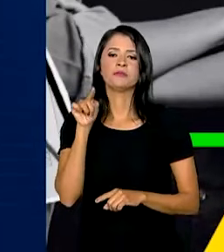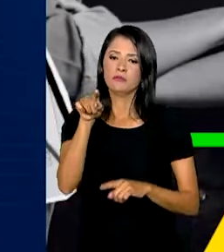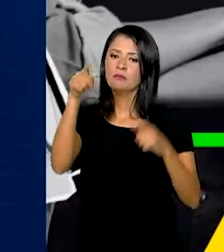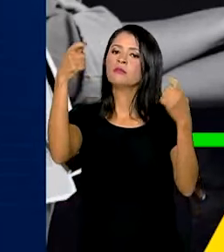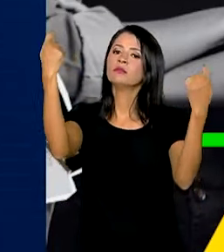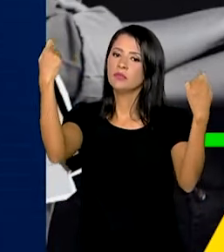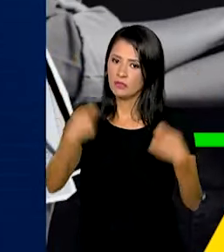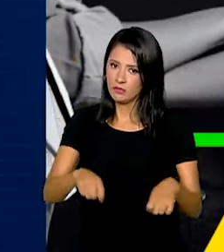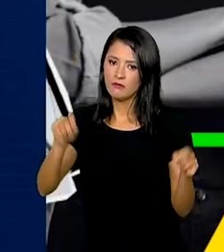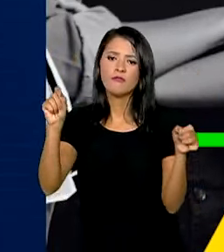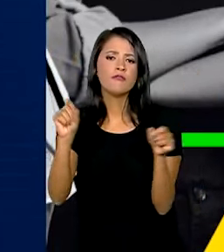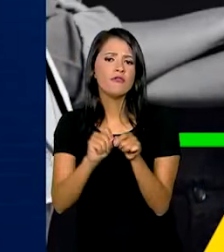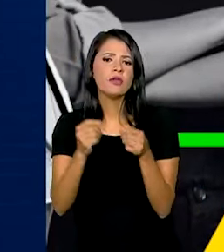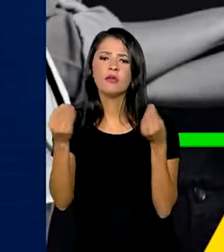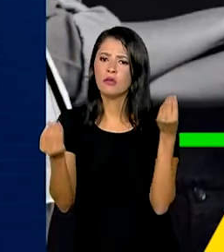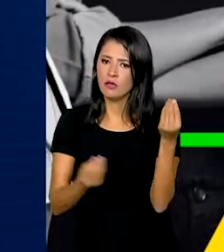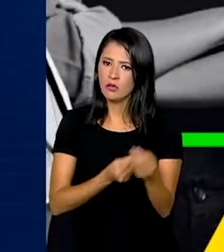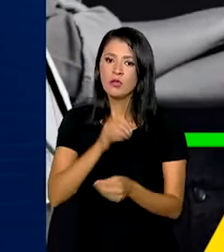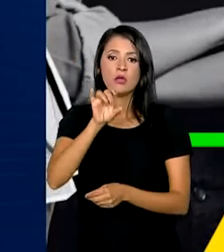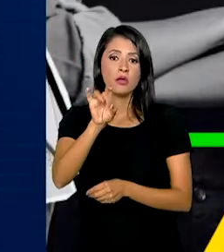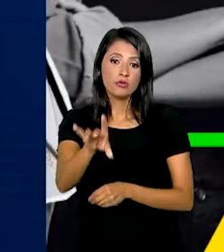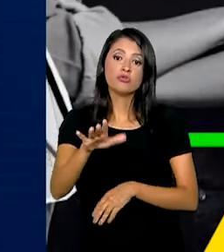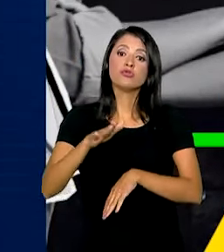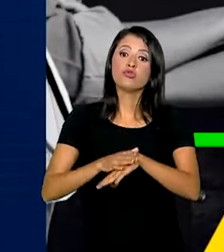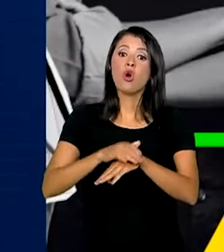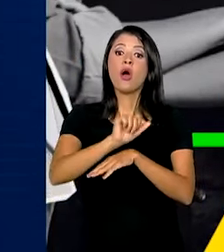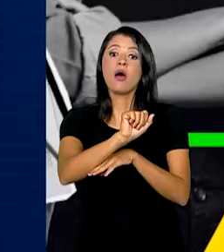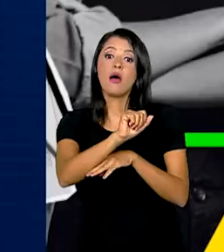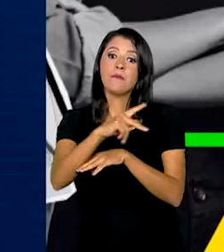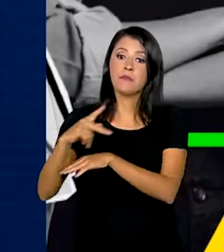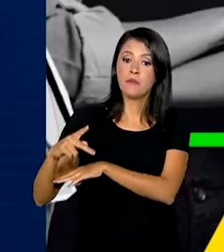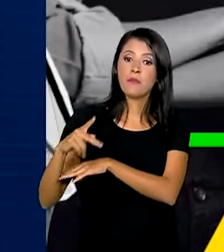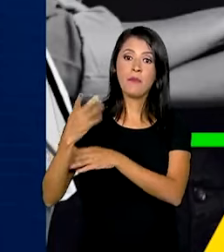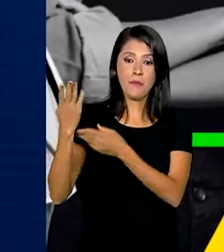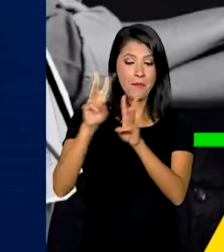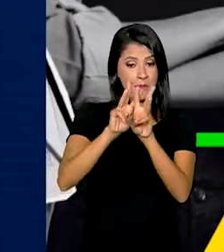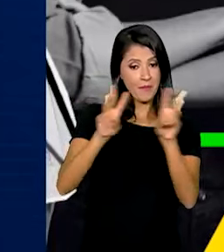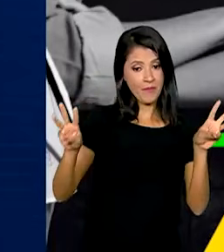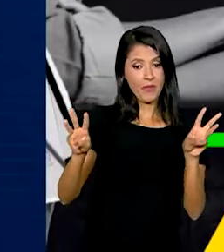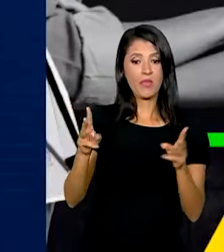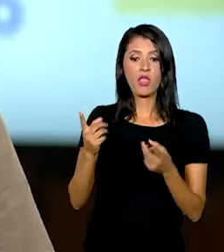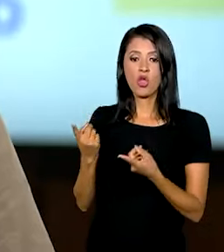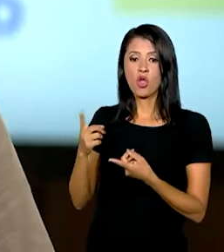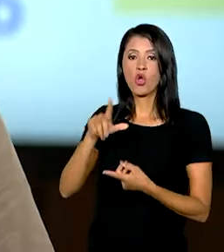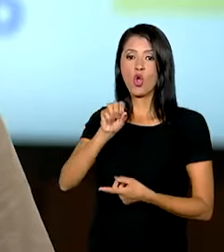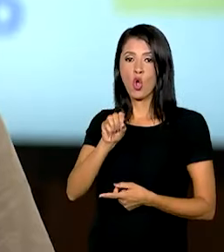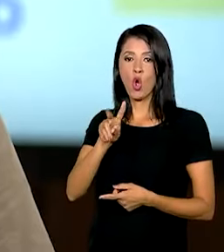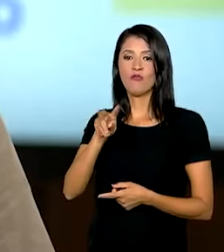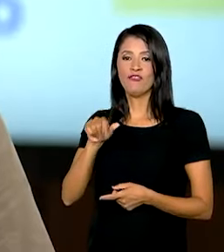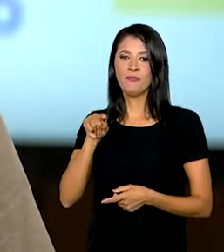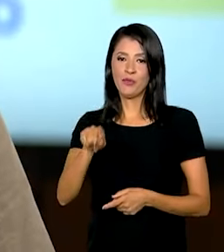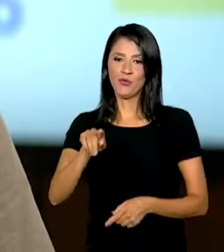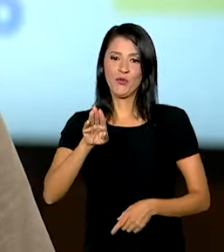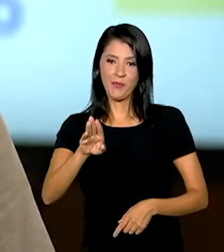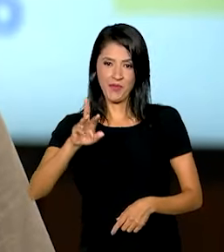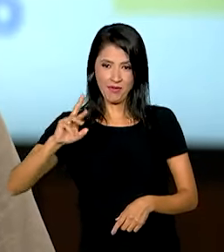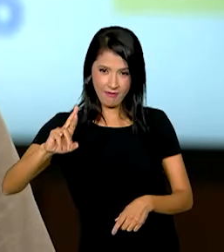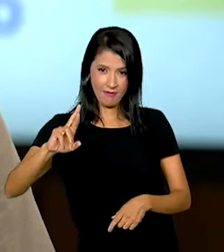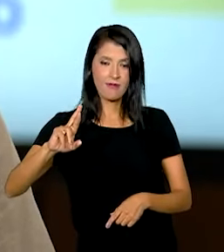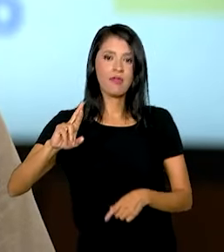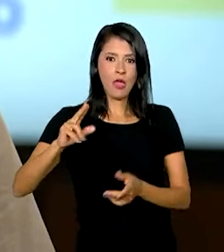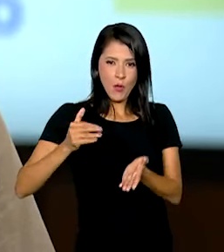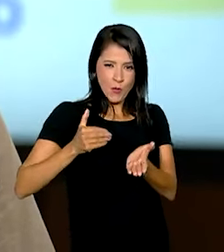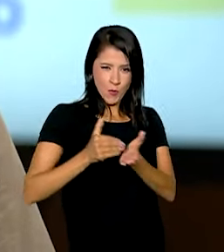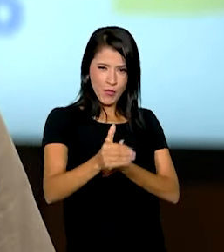devem ser realizadas apenas pelo aplicativo gov.br. Desde o primeiro momento em que o governo